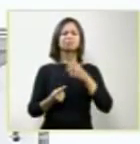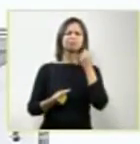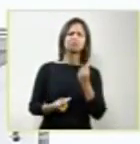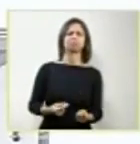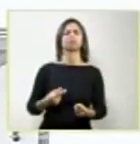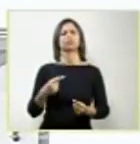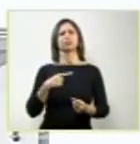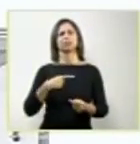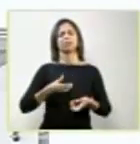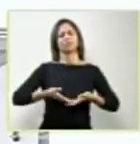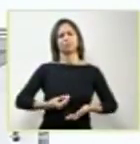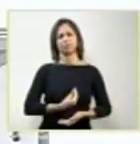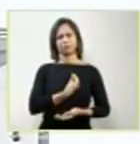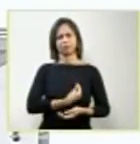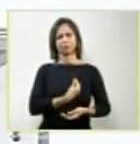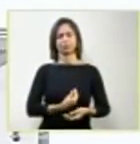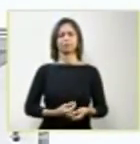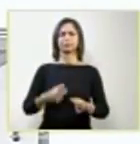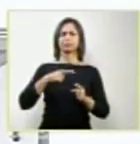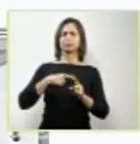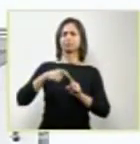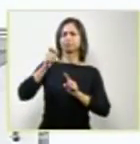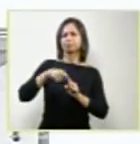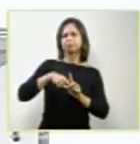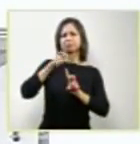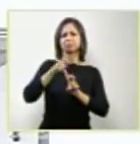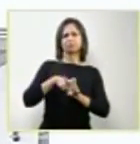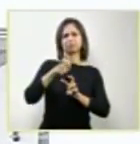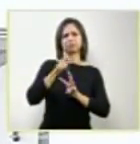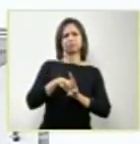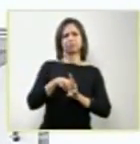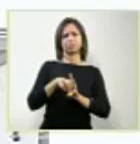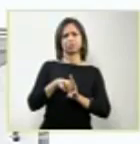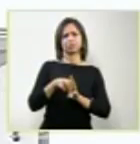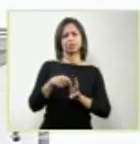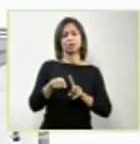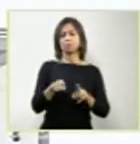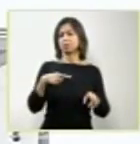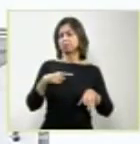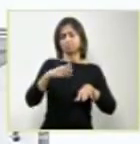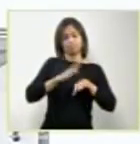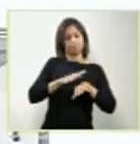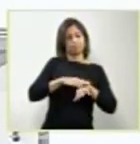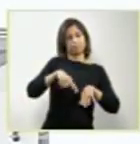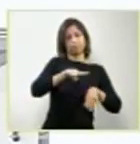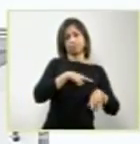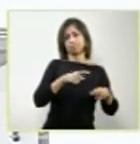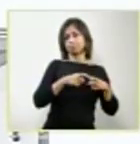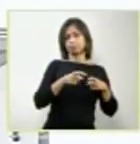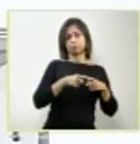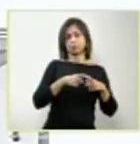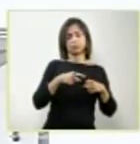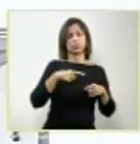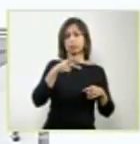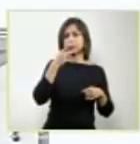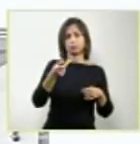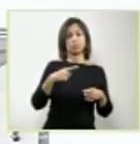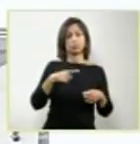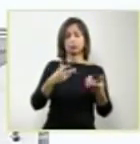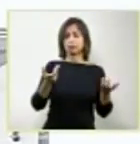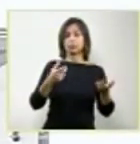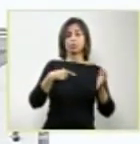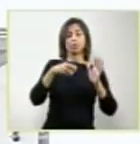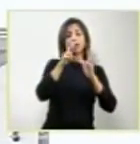podemos, nós, que fazemos medicina, que fazemos ciência, não nos pautamos por exceções. Pautamos por regras. E a regra